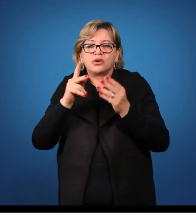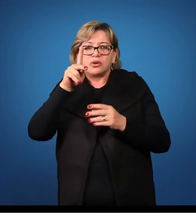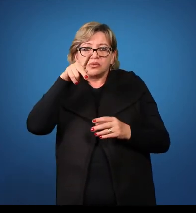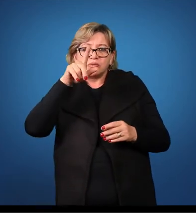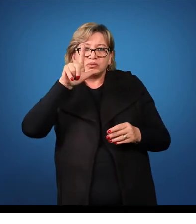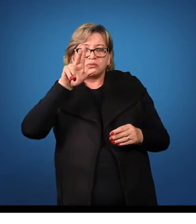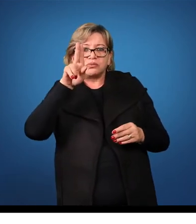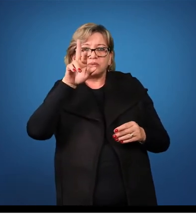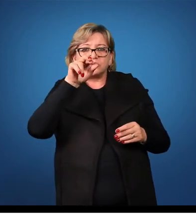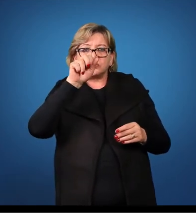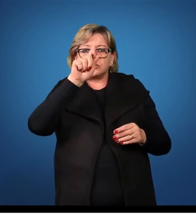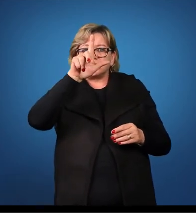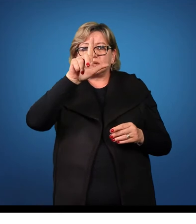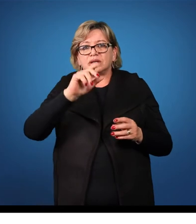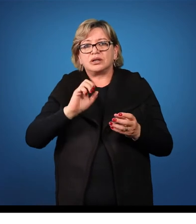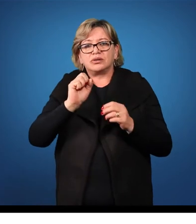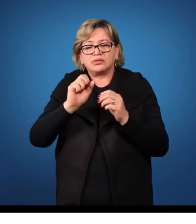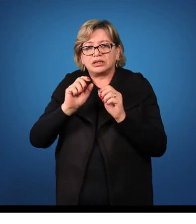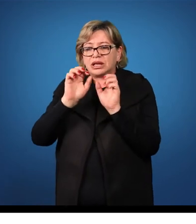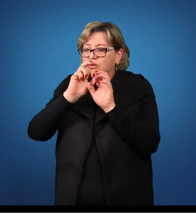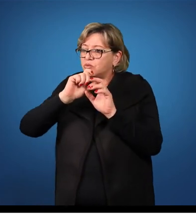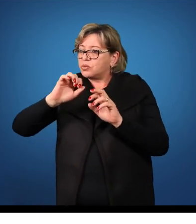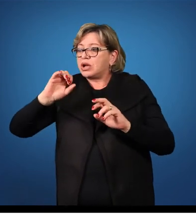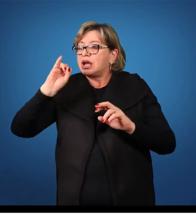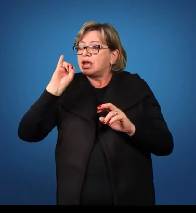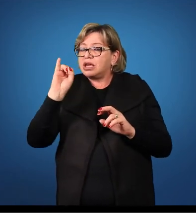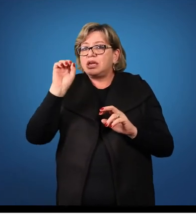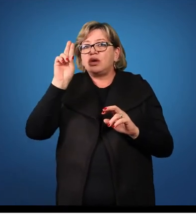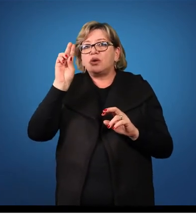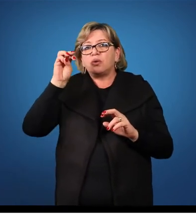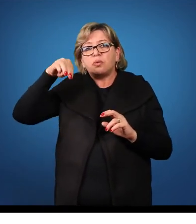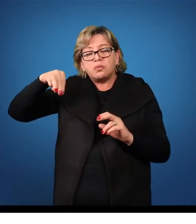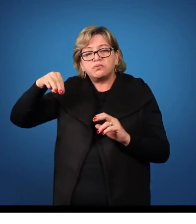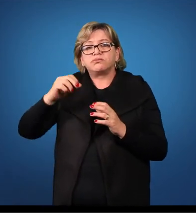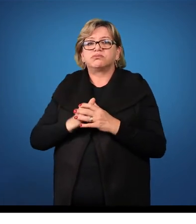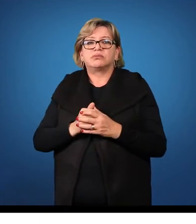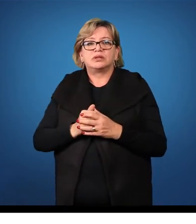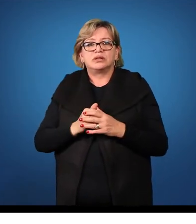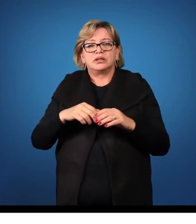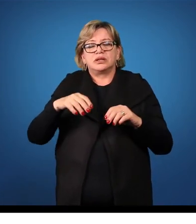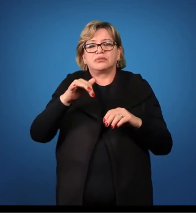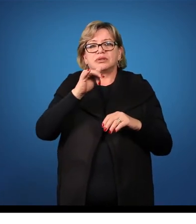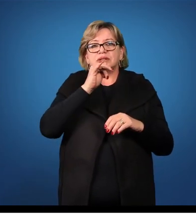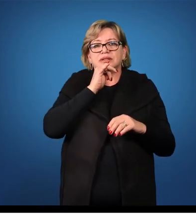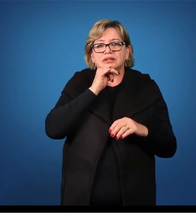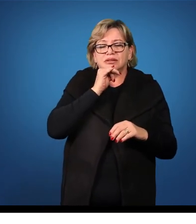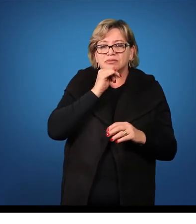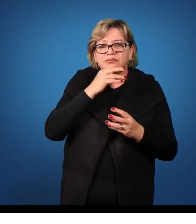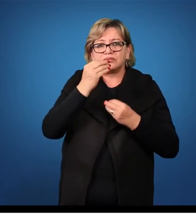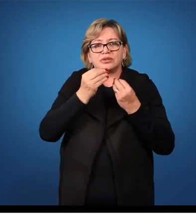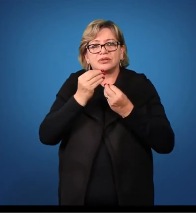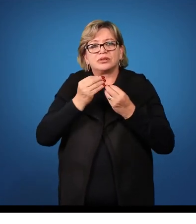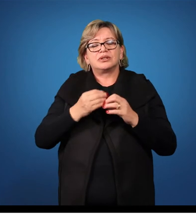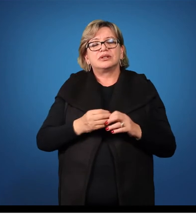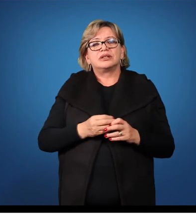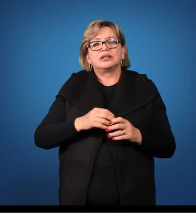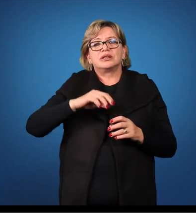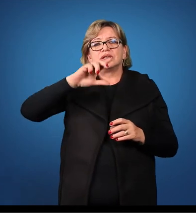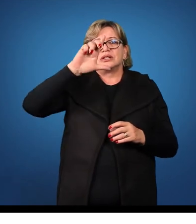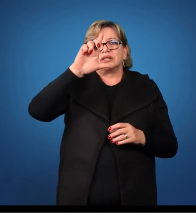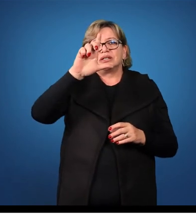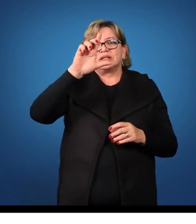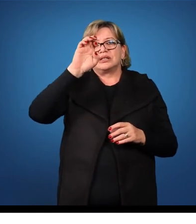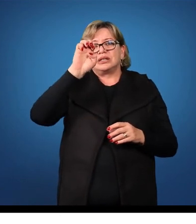terminados em IÚM. Observe, genitivo plural de LEO, LEONES, vai ser